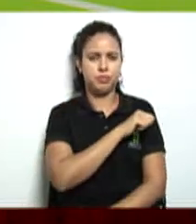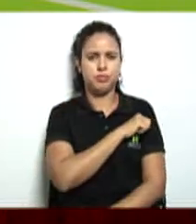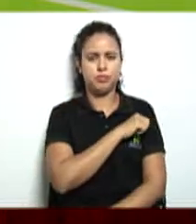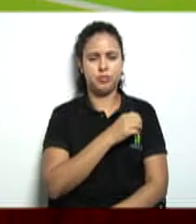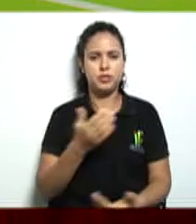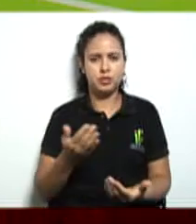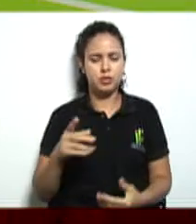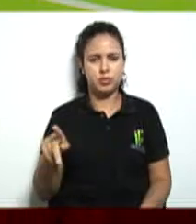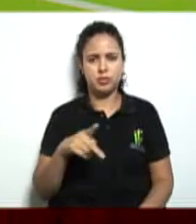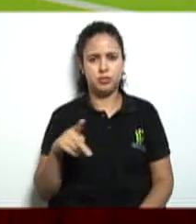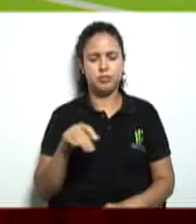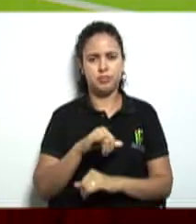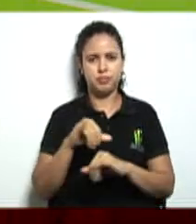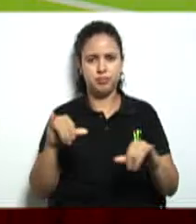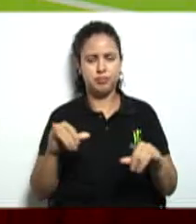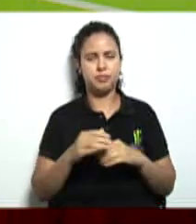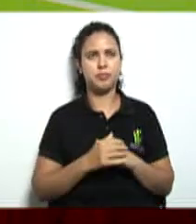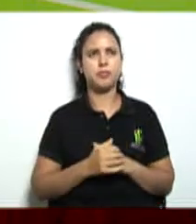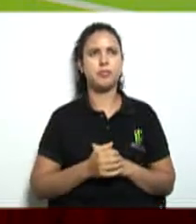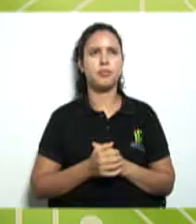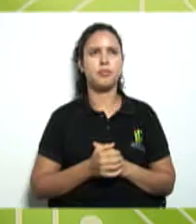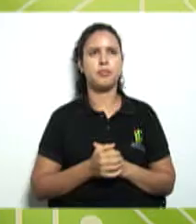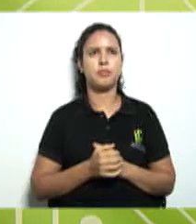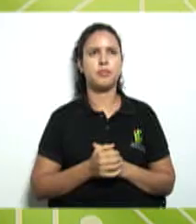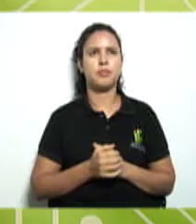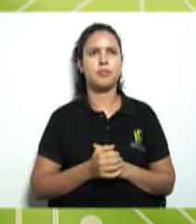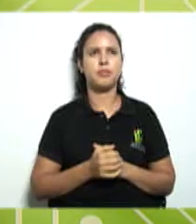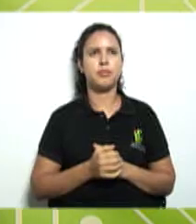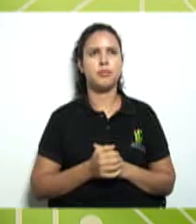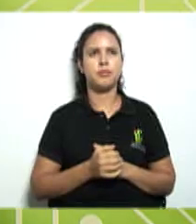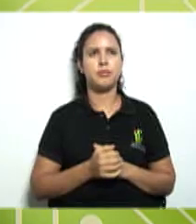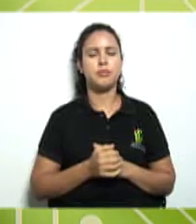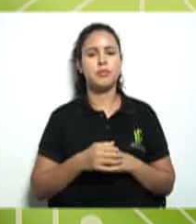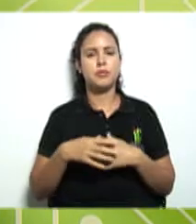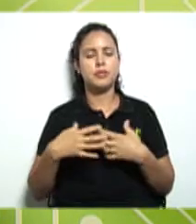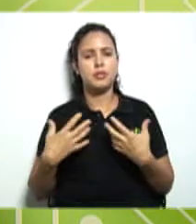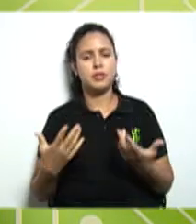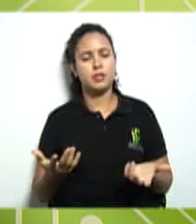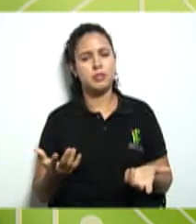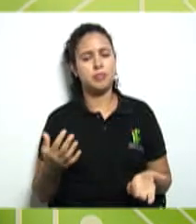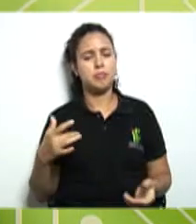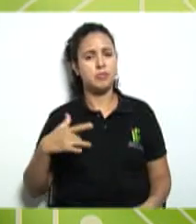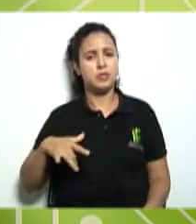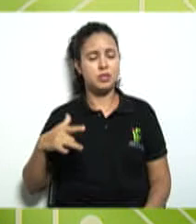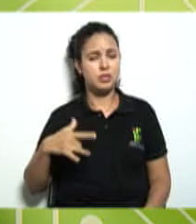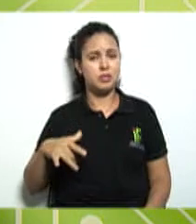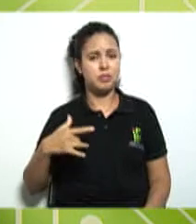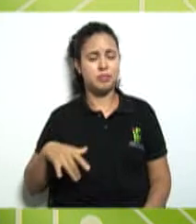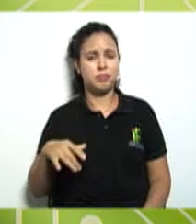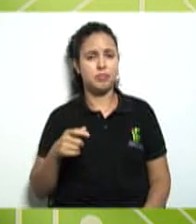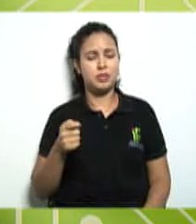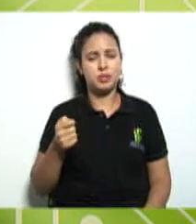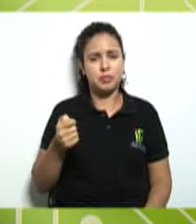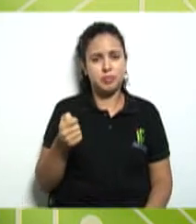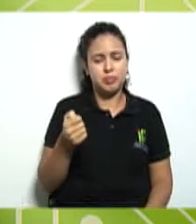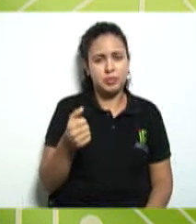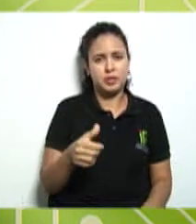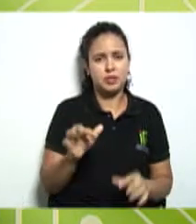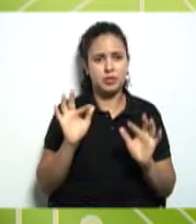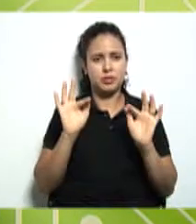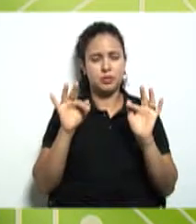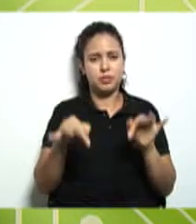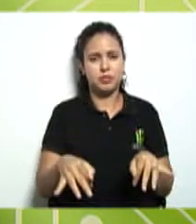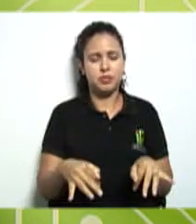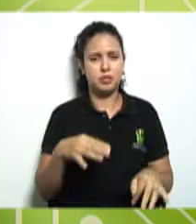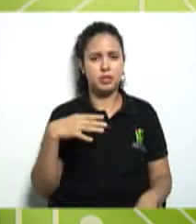a professora Marisette vai dar um recadinho olha gente olha que pena nossa aula já está chegando ao fim nossa como